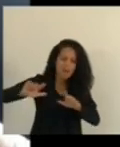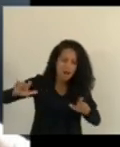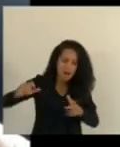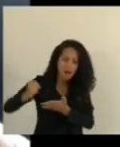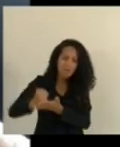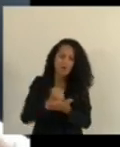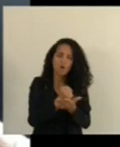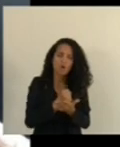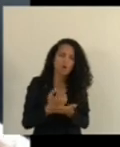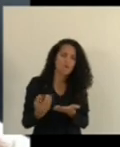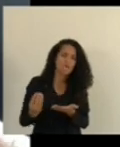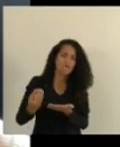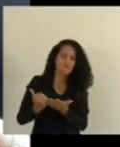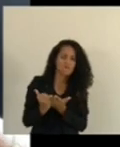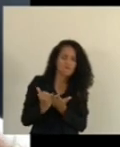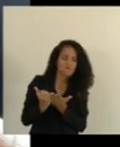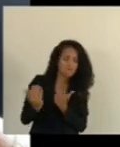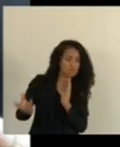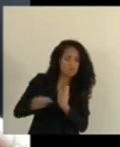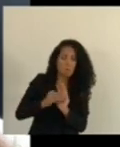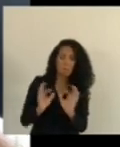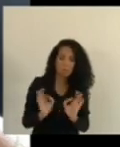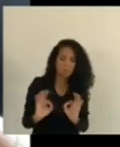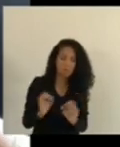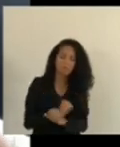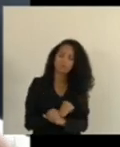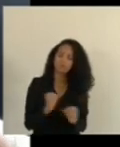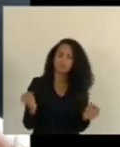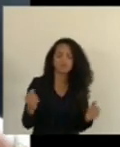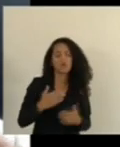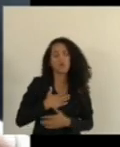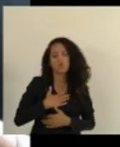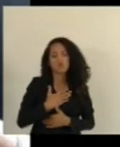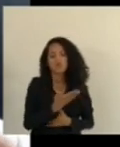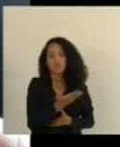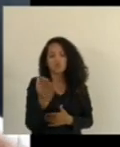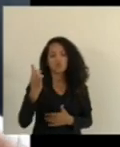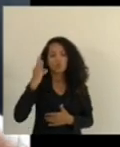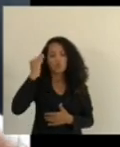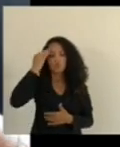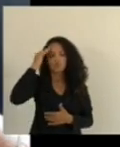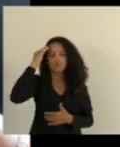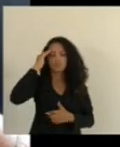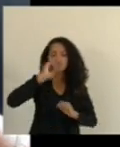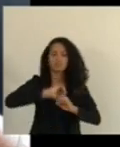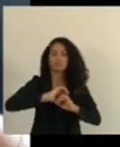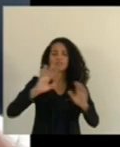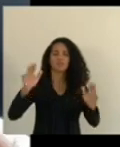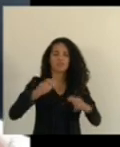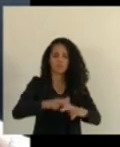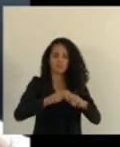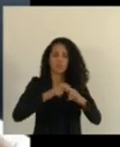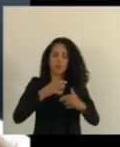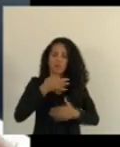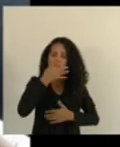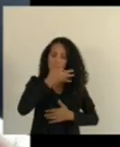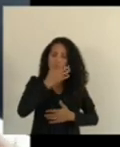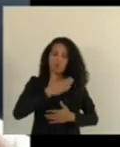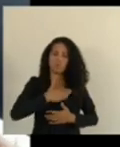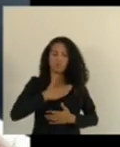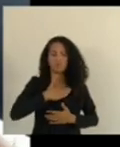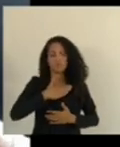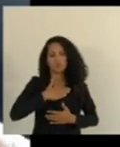portanto eu gostaria aí que todas as pessoas entendessem as minhas motivações